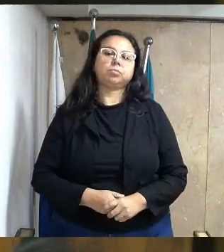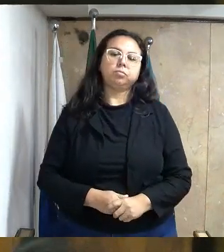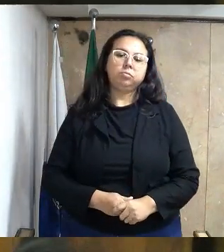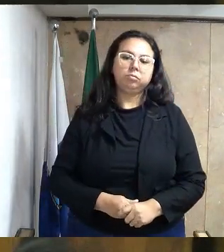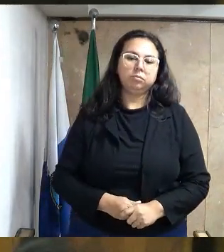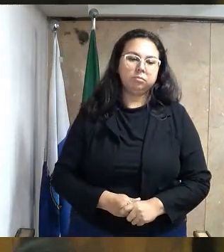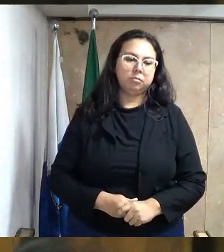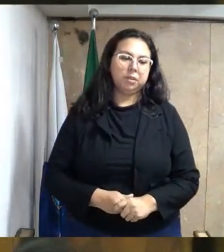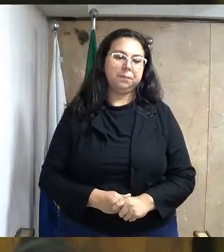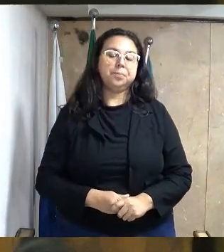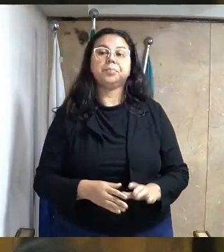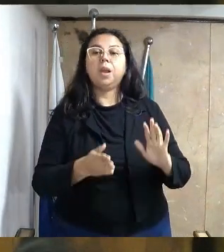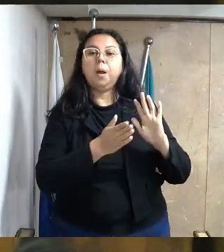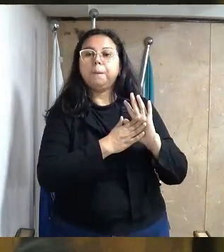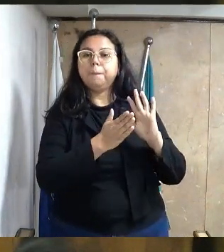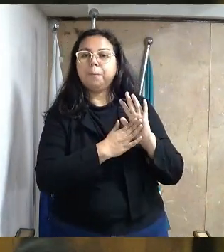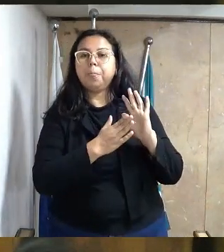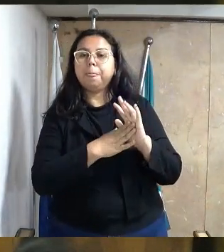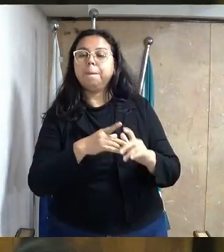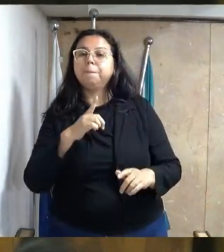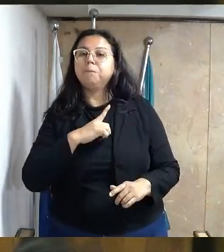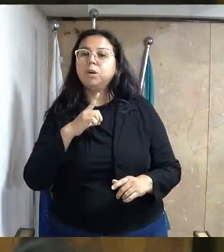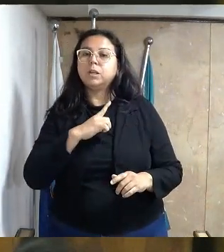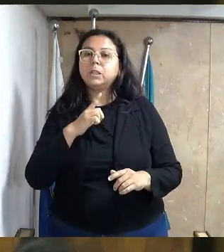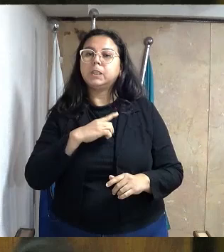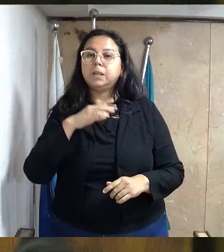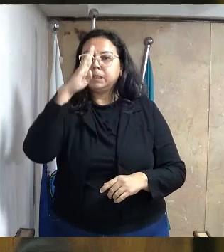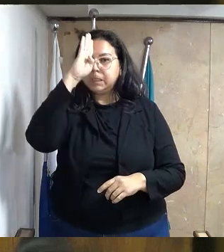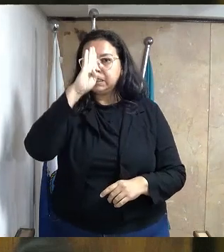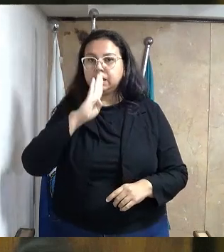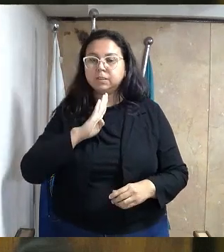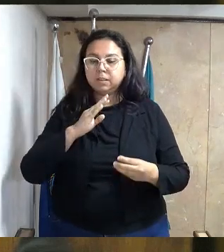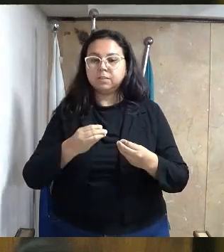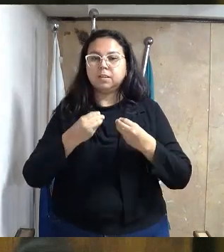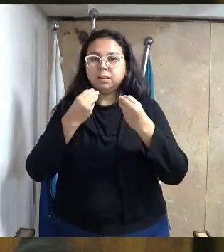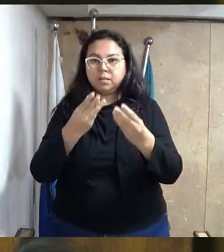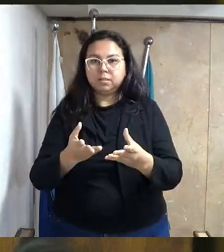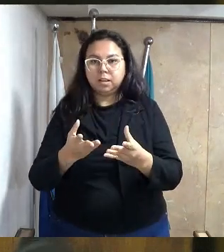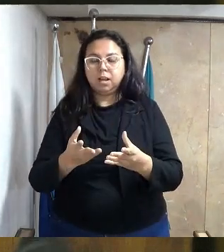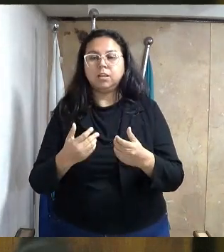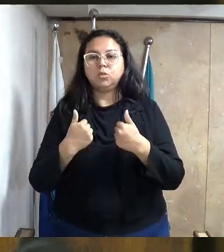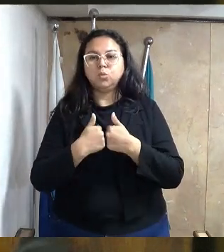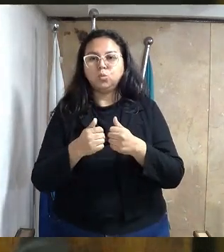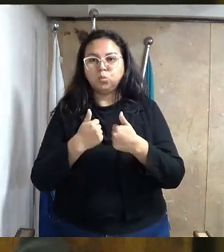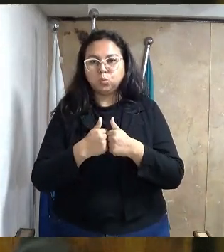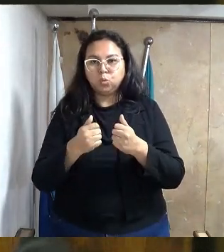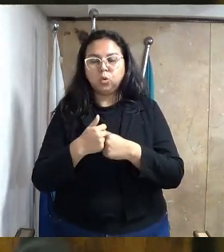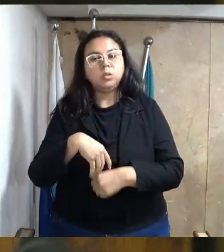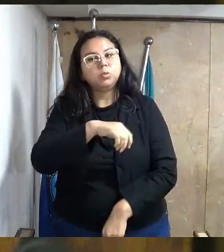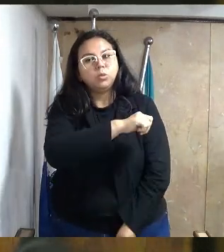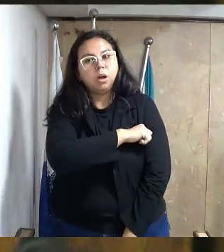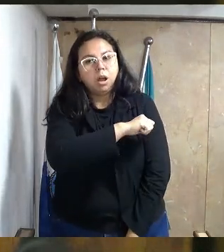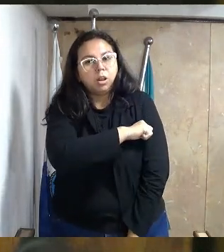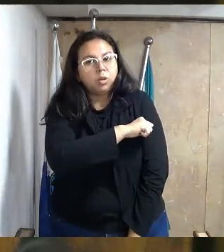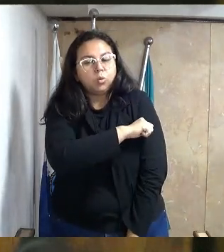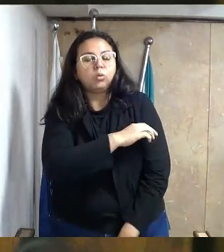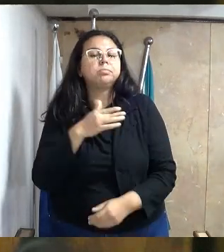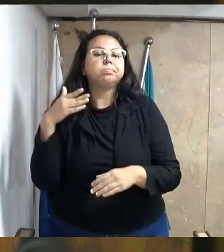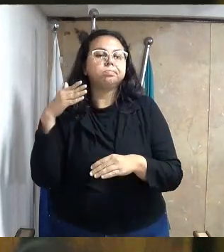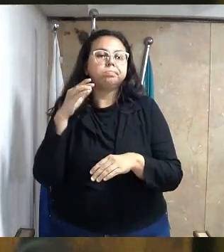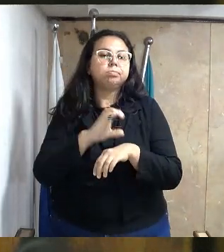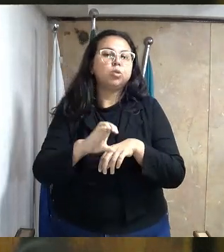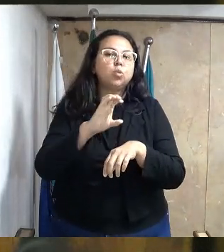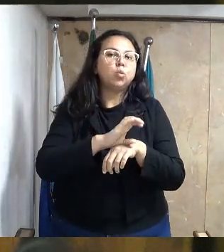Esta proposta visa conceder gratuidade nas linhas de ônibus municipais para os alunos que frequentam os